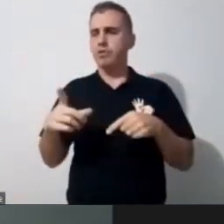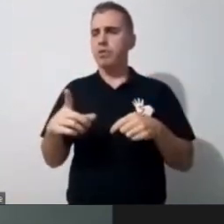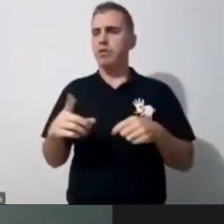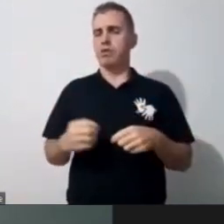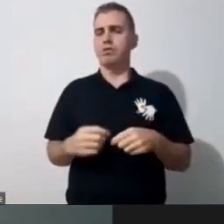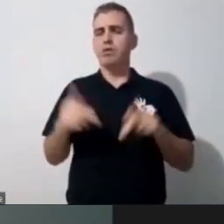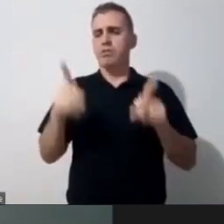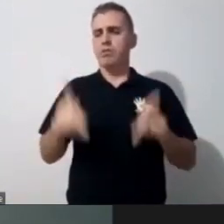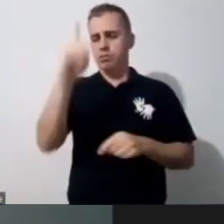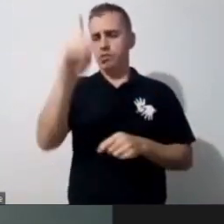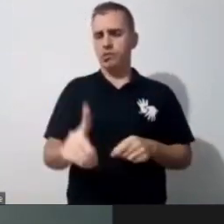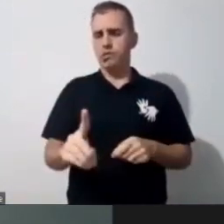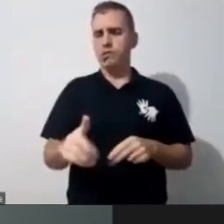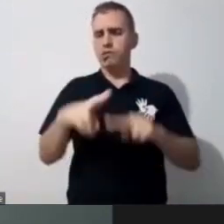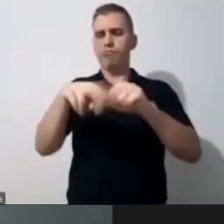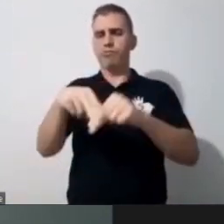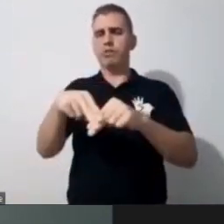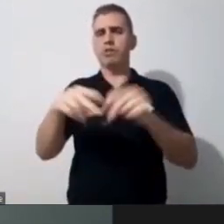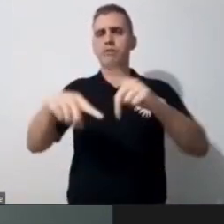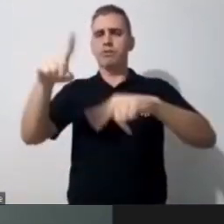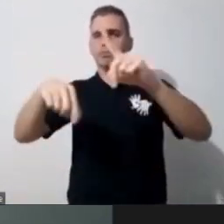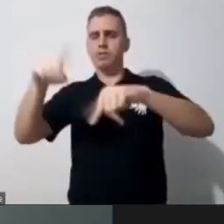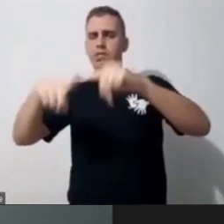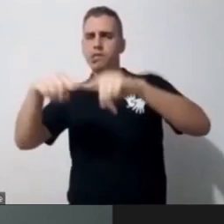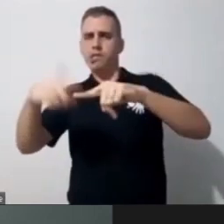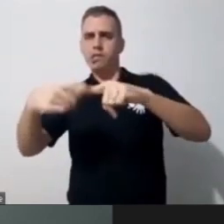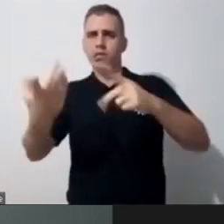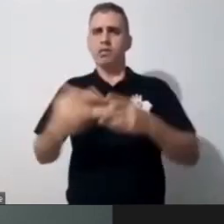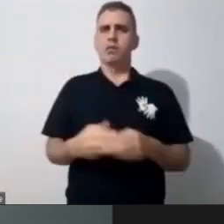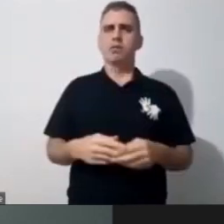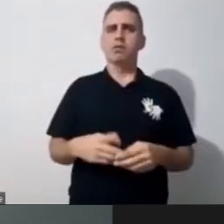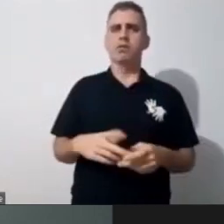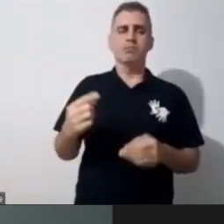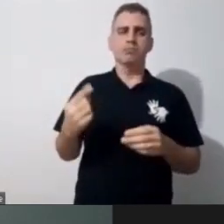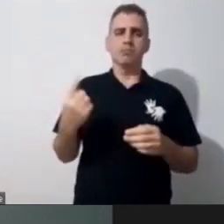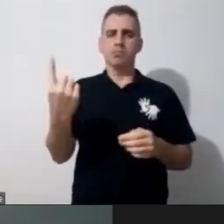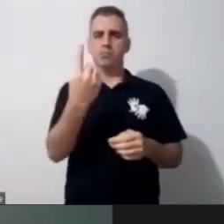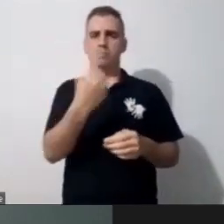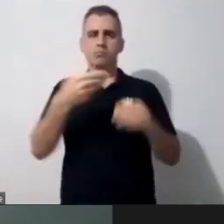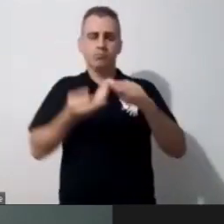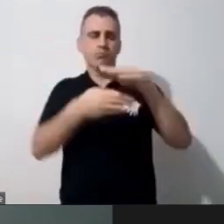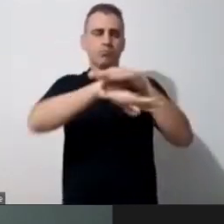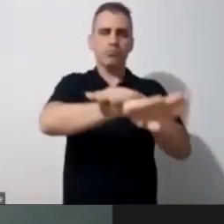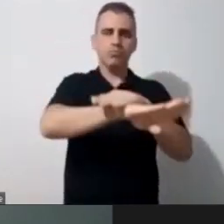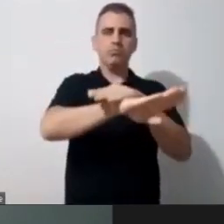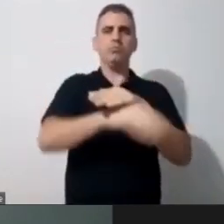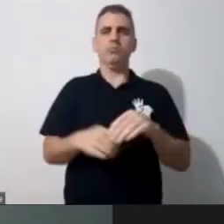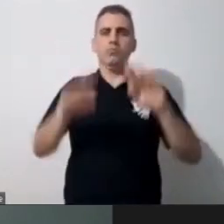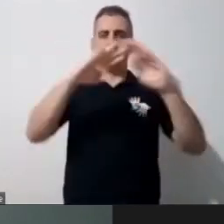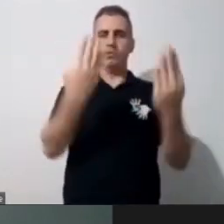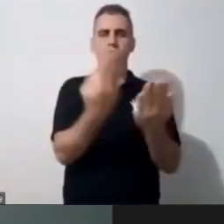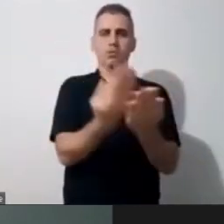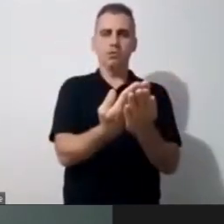pessoa com deficiência, né? Qualquer criança, aluno daquela escola que for incluído ali tem um diagnóstico, ele passa a ser atendido